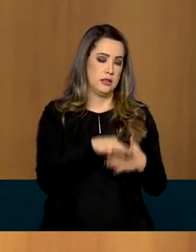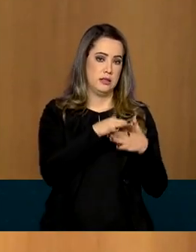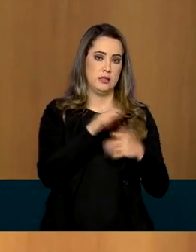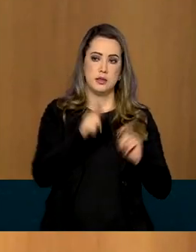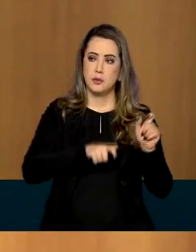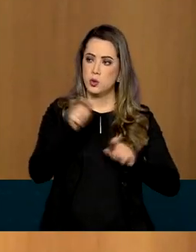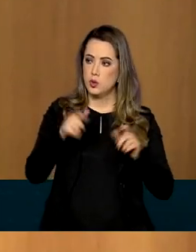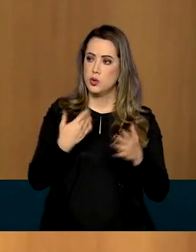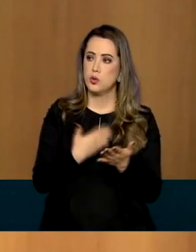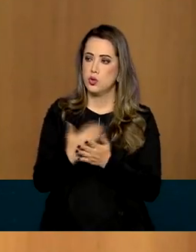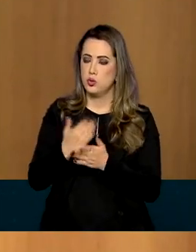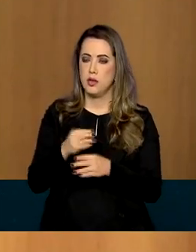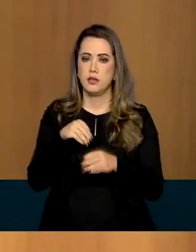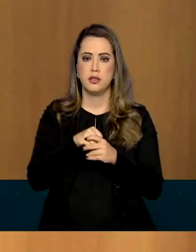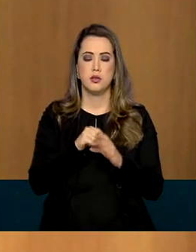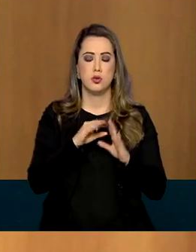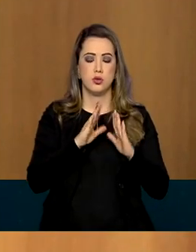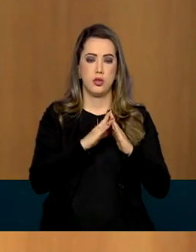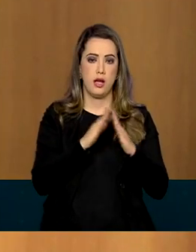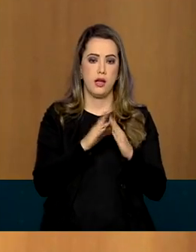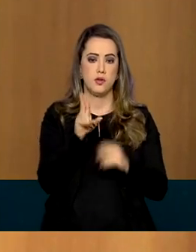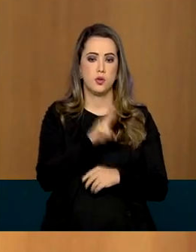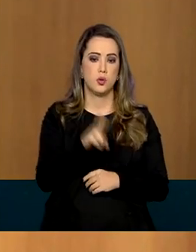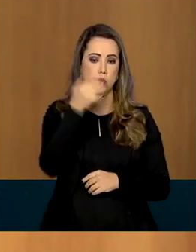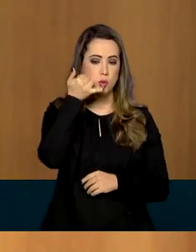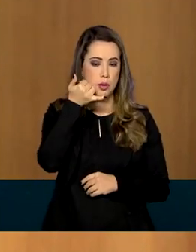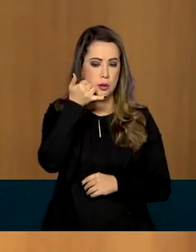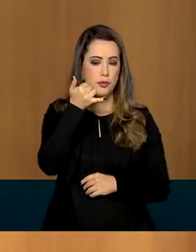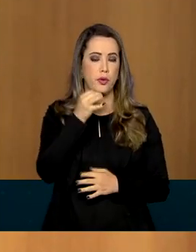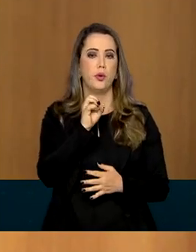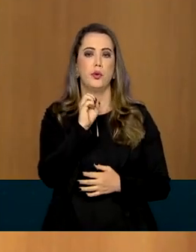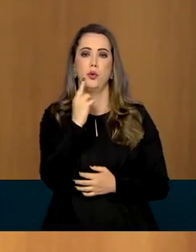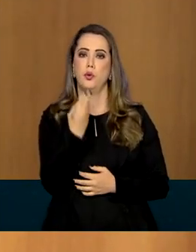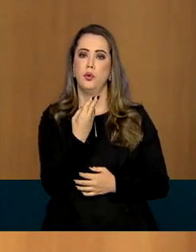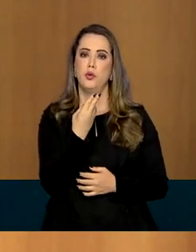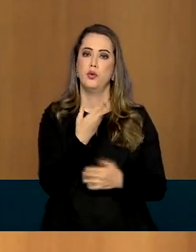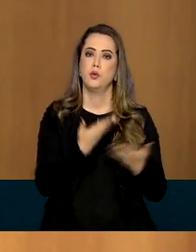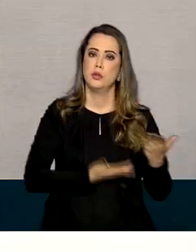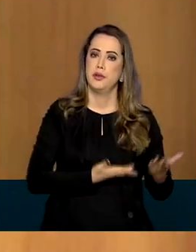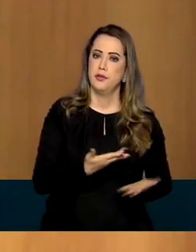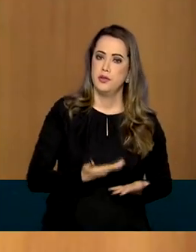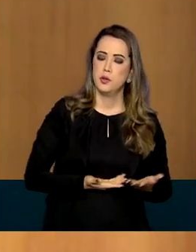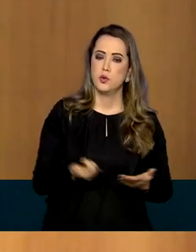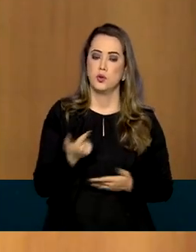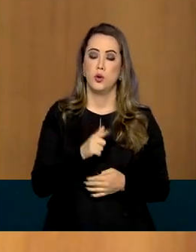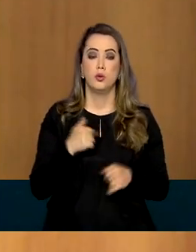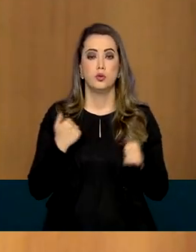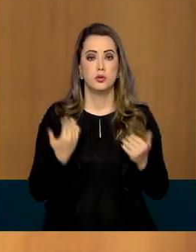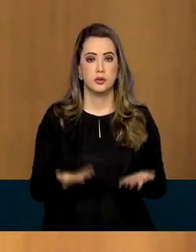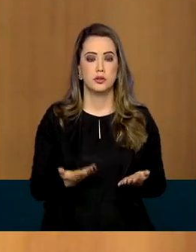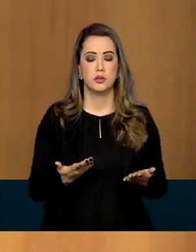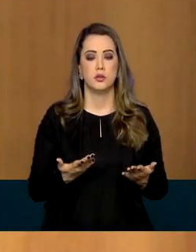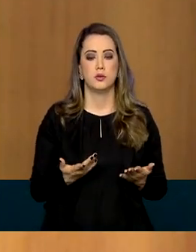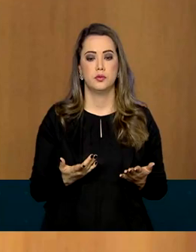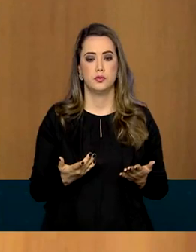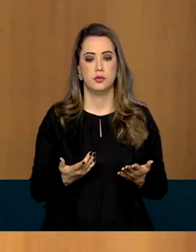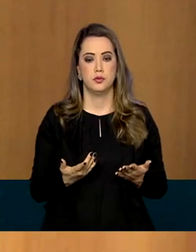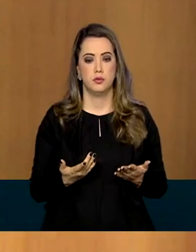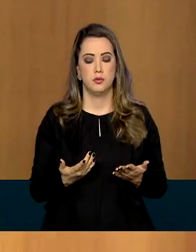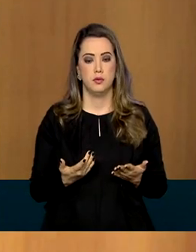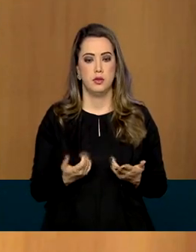casa e fez bastante uso de telefonia, de pacotes de serviços. Por conta do fechamento